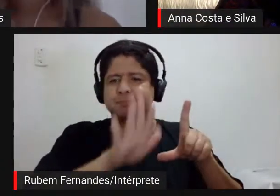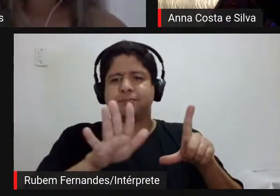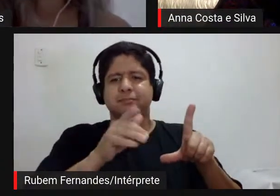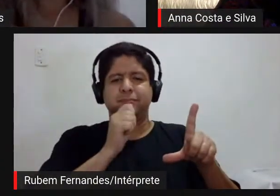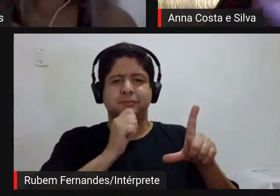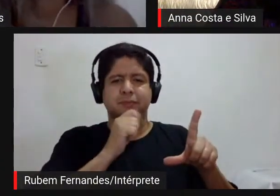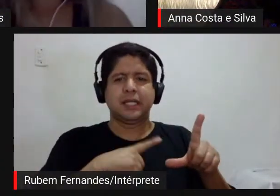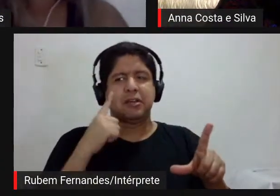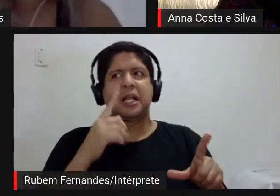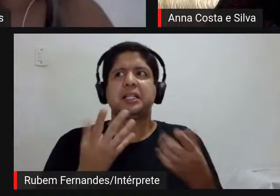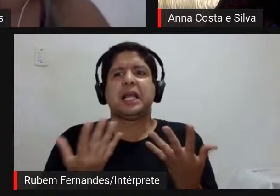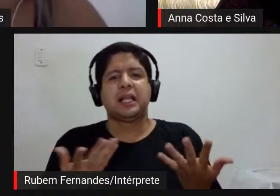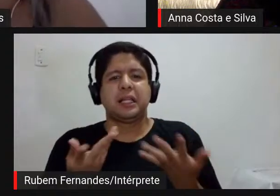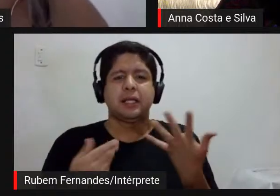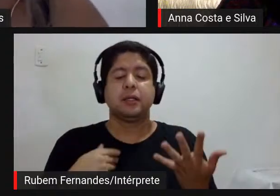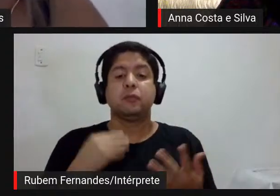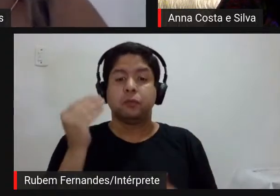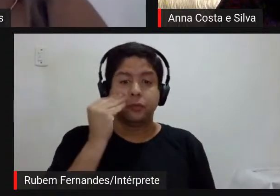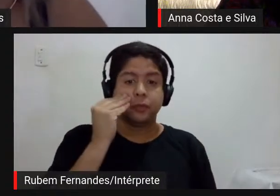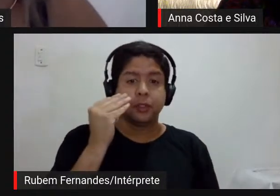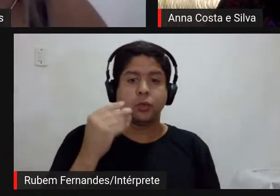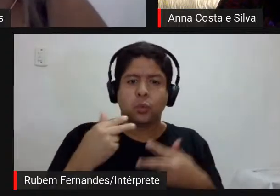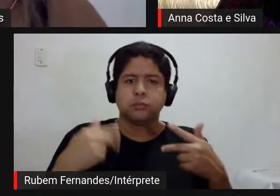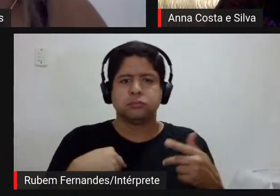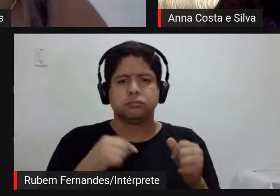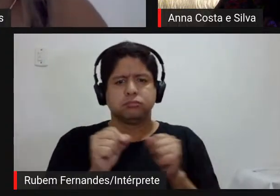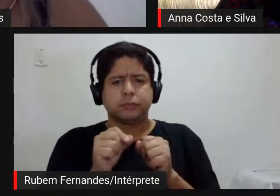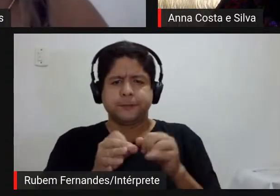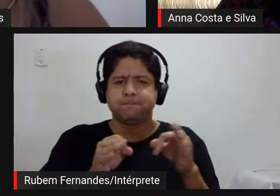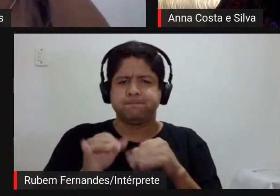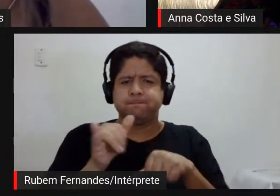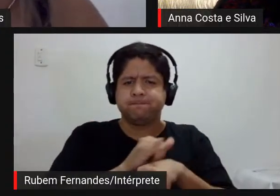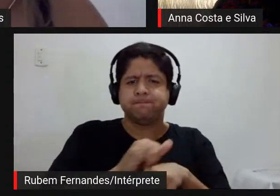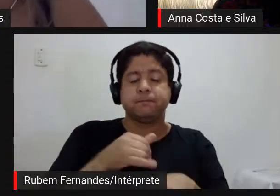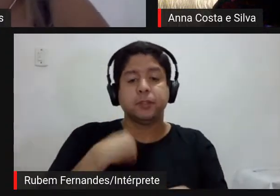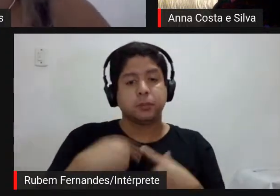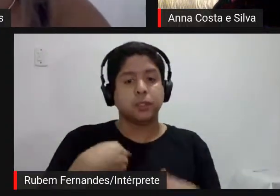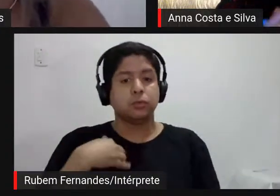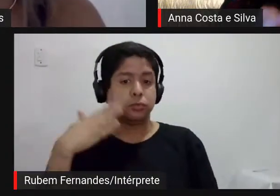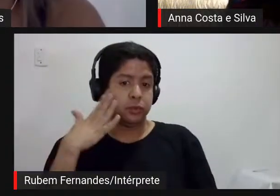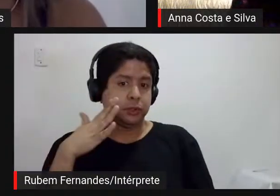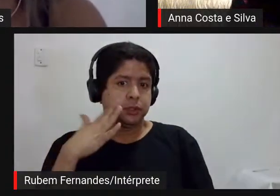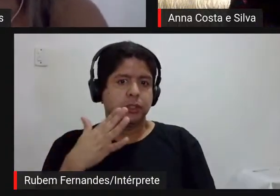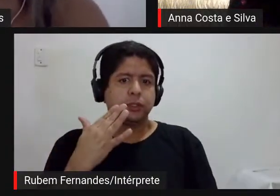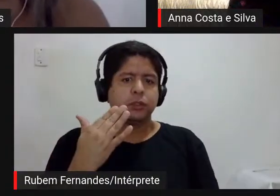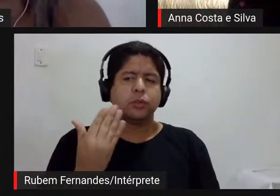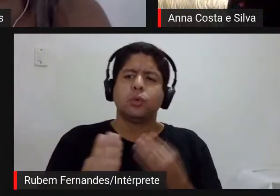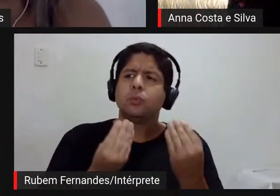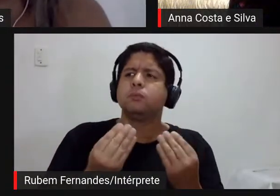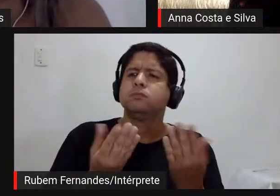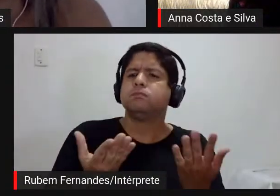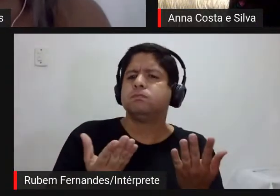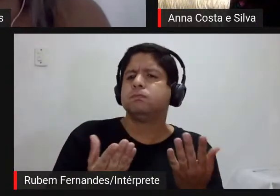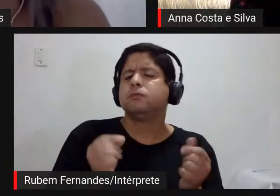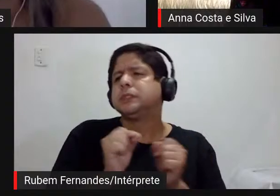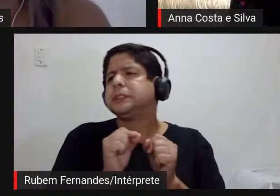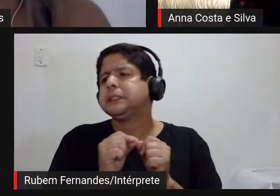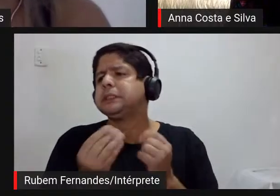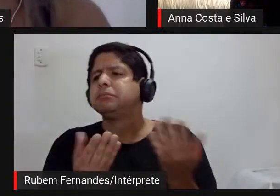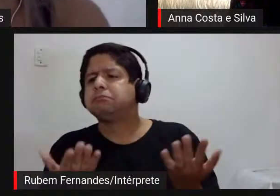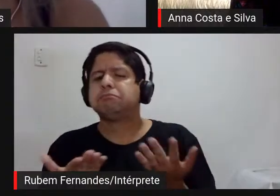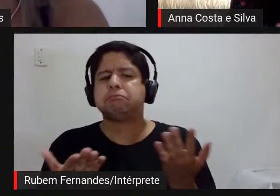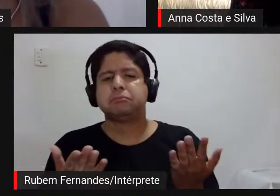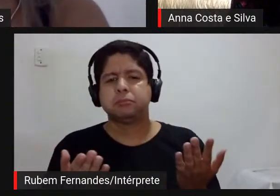não, eu estou aqui para tentar dar um jeito e a gente foi entendendo, né, como que a gente fazia isso enquanto narrativa, né,